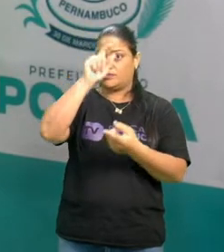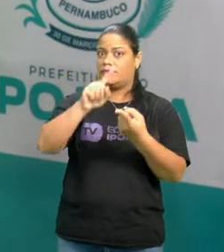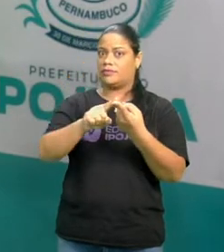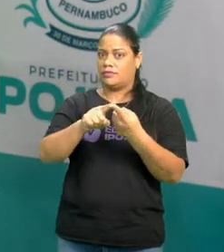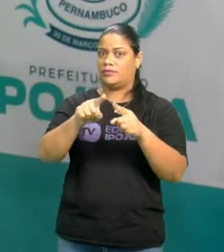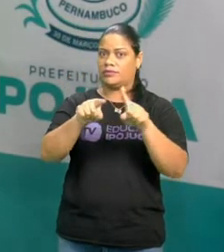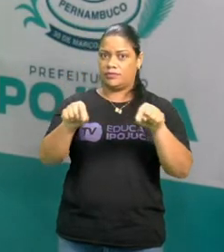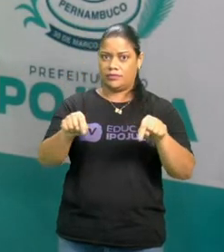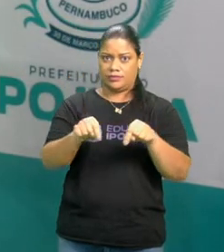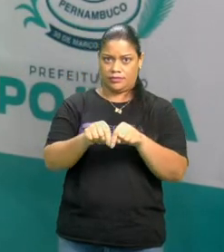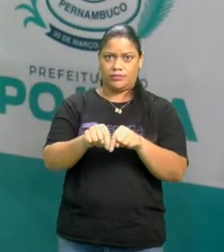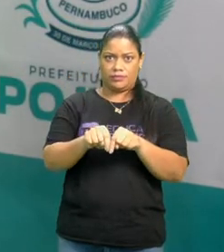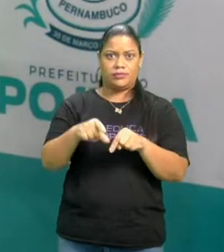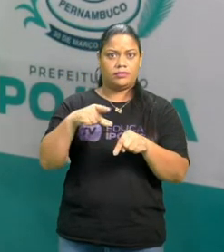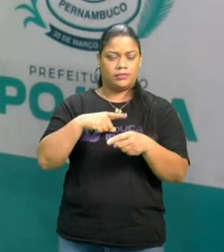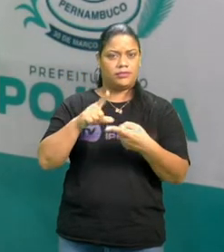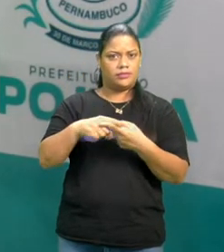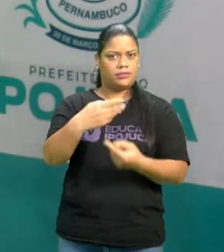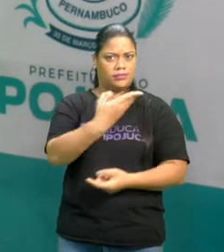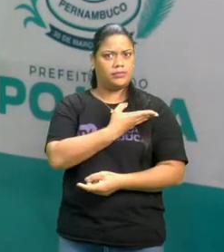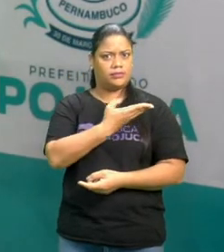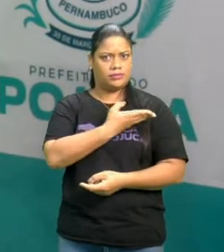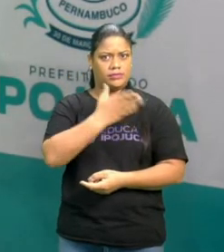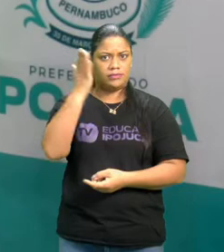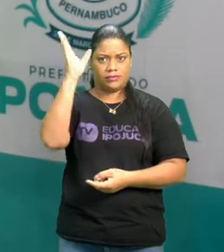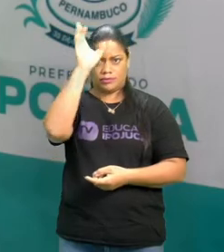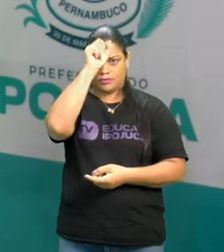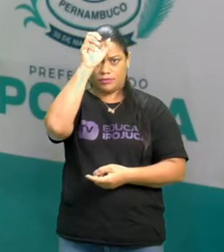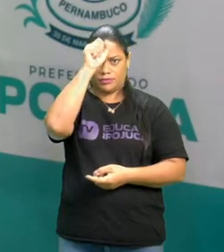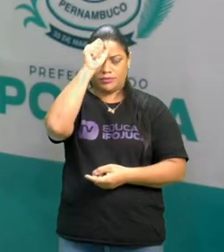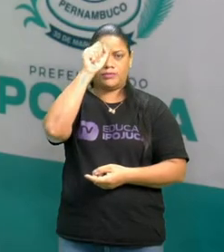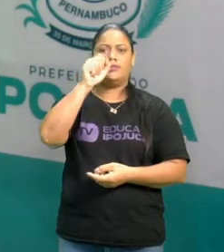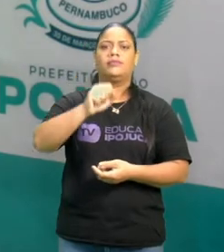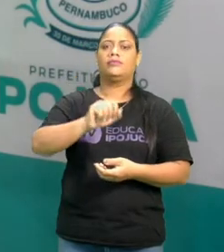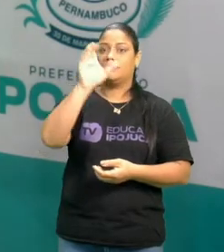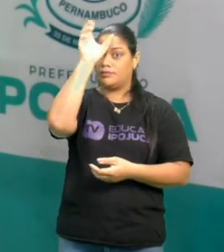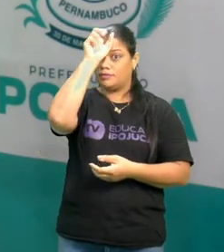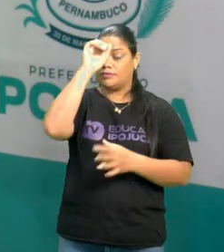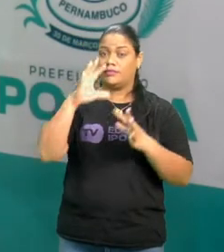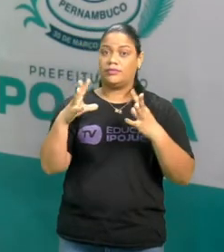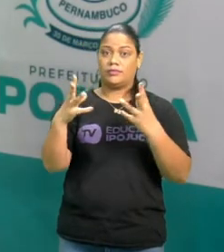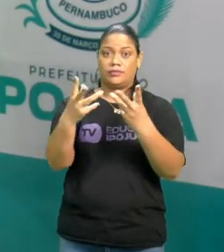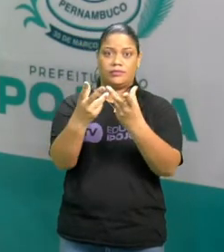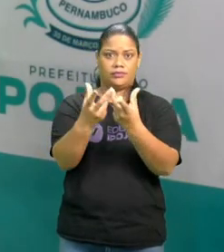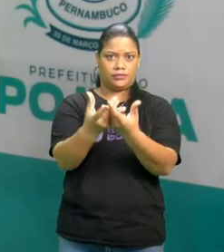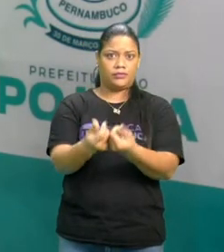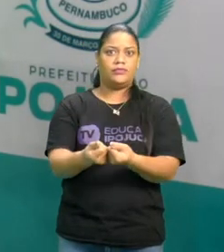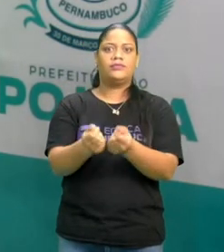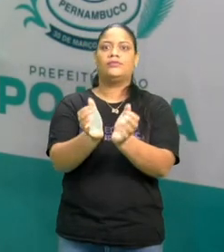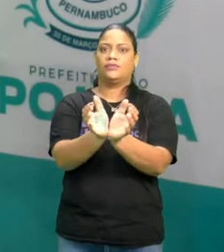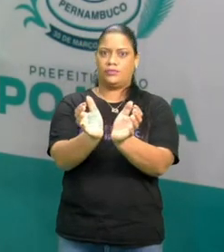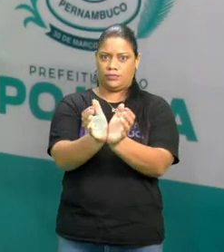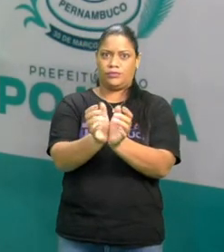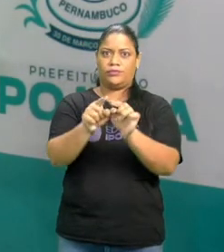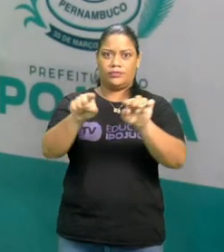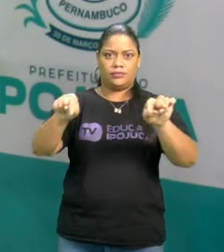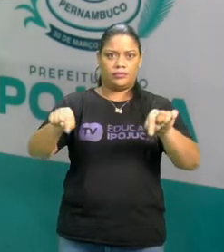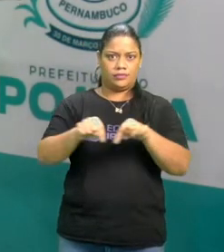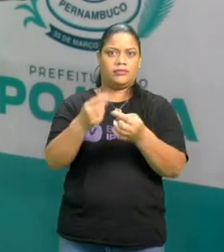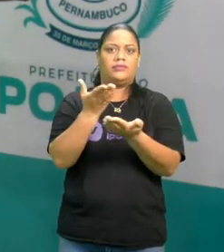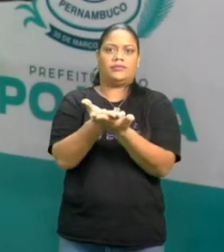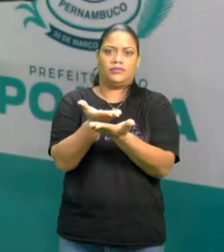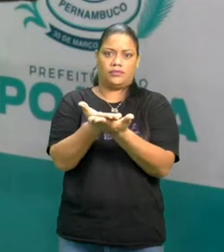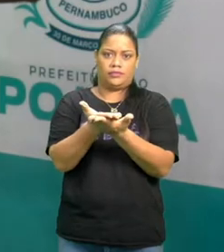Tendo, assim, a interação com os colegas e a aprendizagem mútua, em conjunto com o grupo da sala de aula.